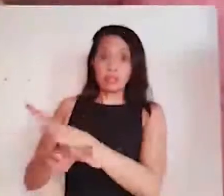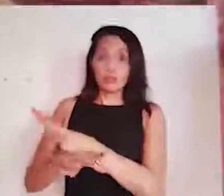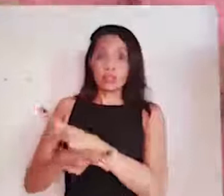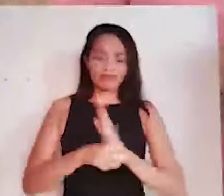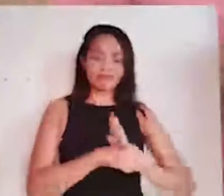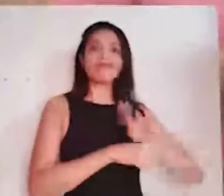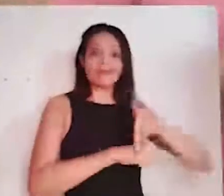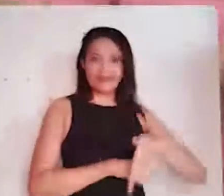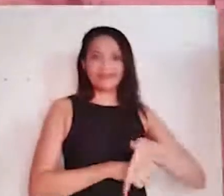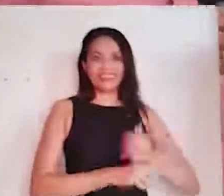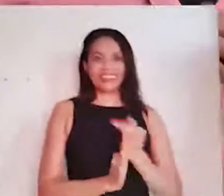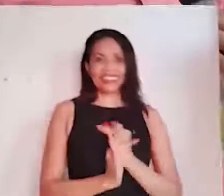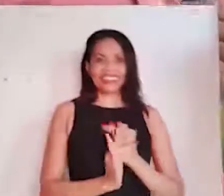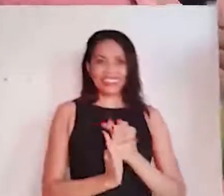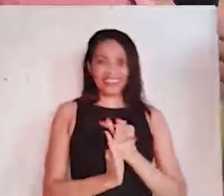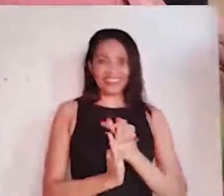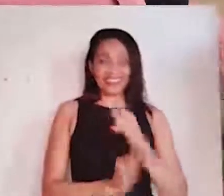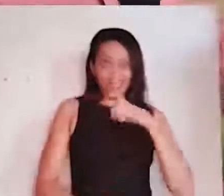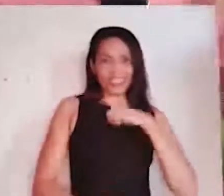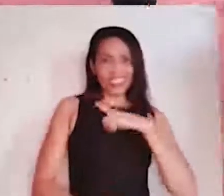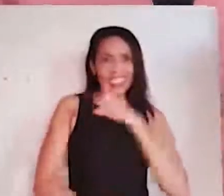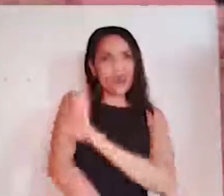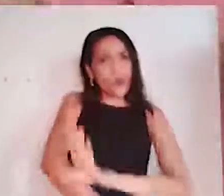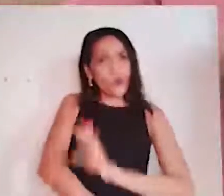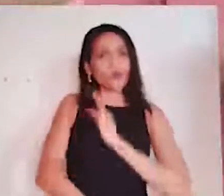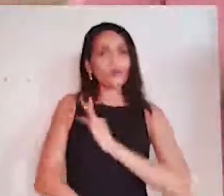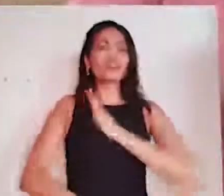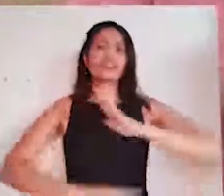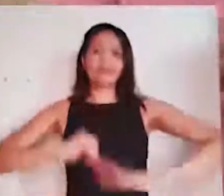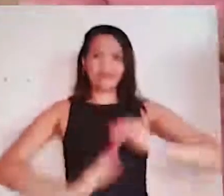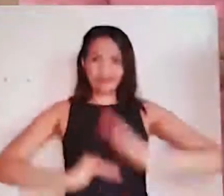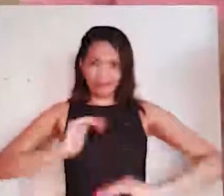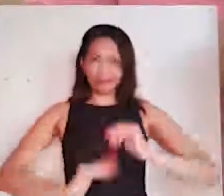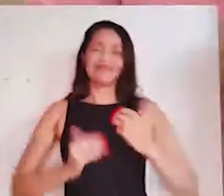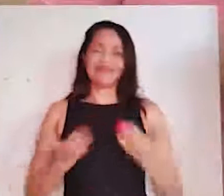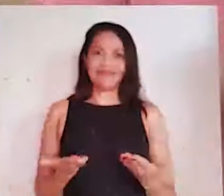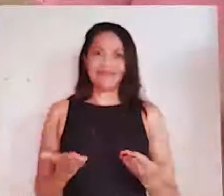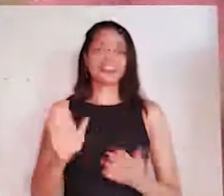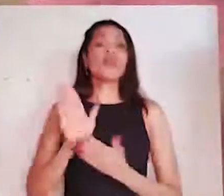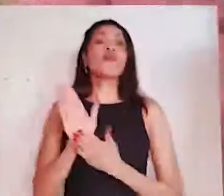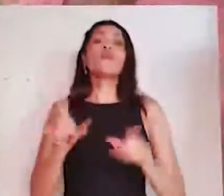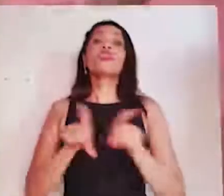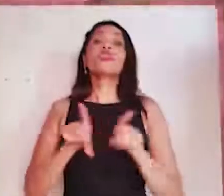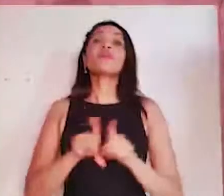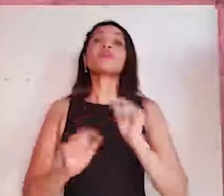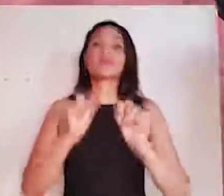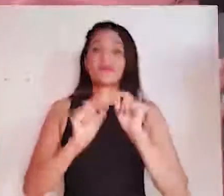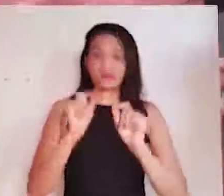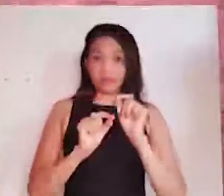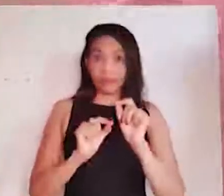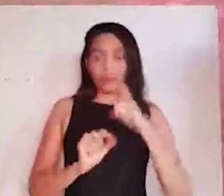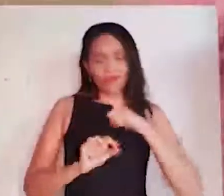da rede estadual de ensino e vir direto para o IFG para fazer o seu curso técnico e se profissionalizar. Mas também,